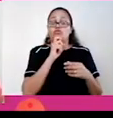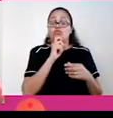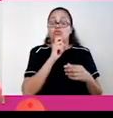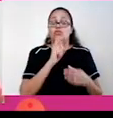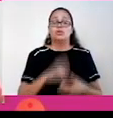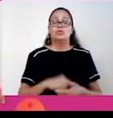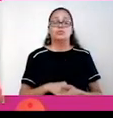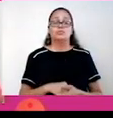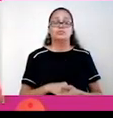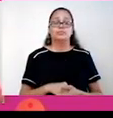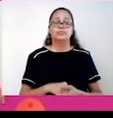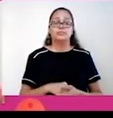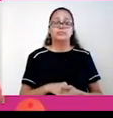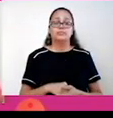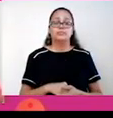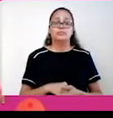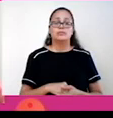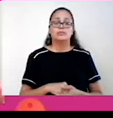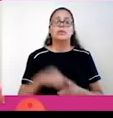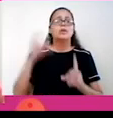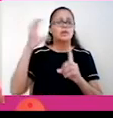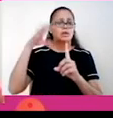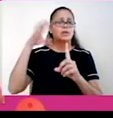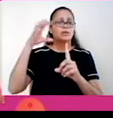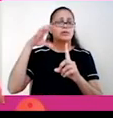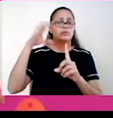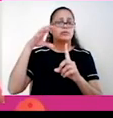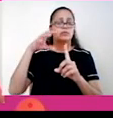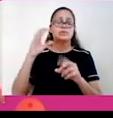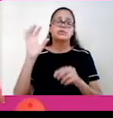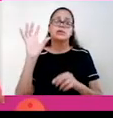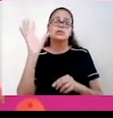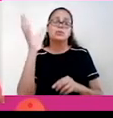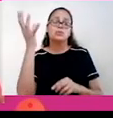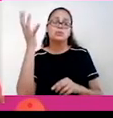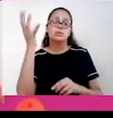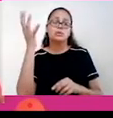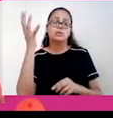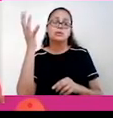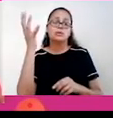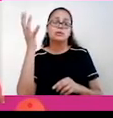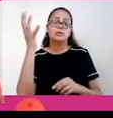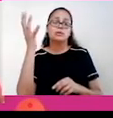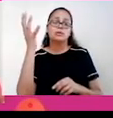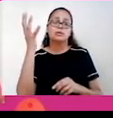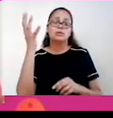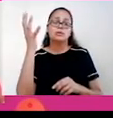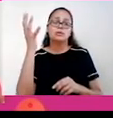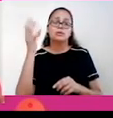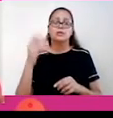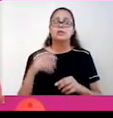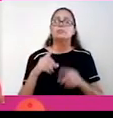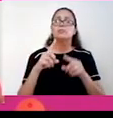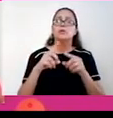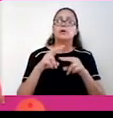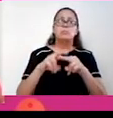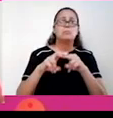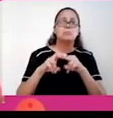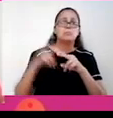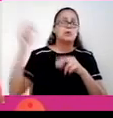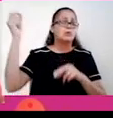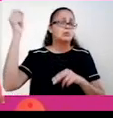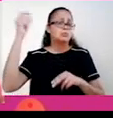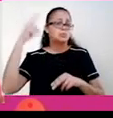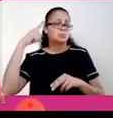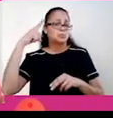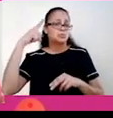fator aí da latitude, que acaba influenciando muito o clima. Que ele está relacionado com a incidência de raios solares, que é maior